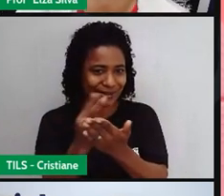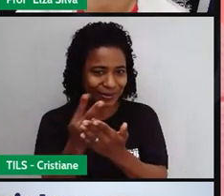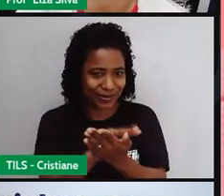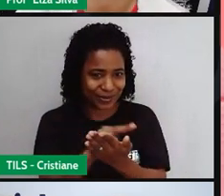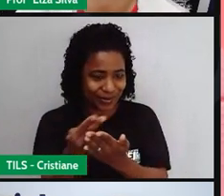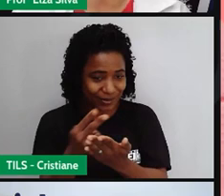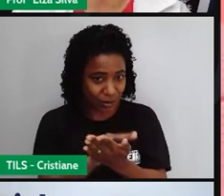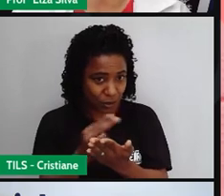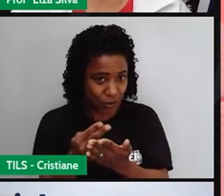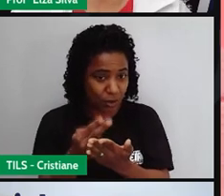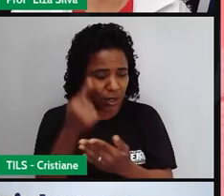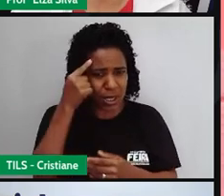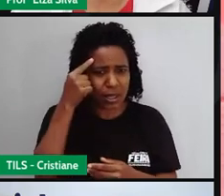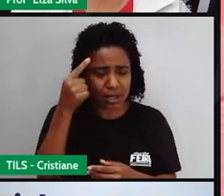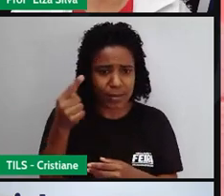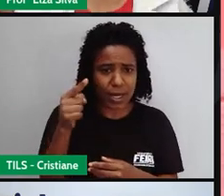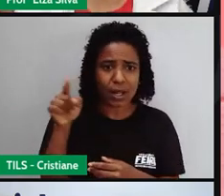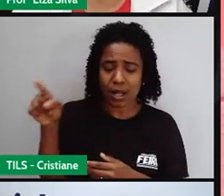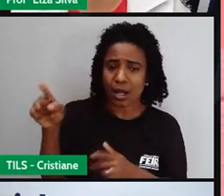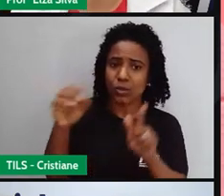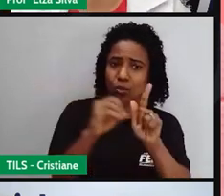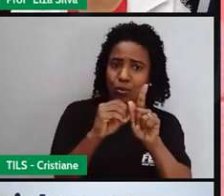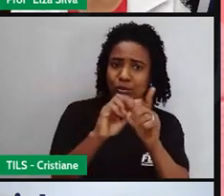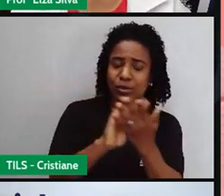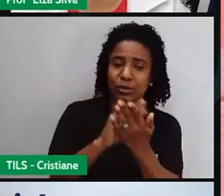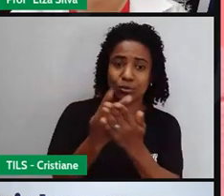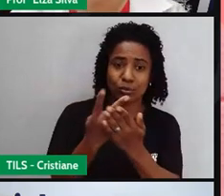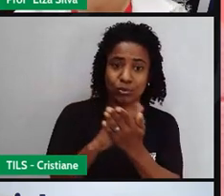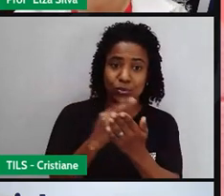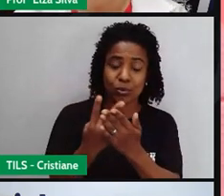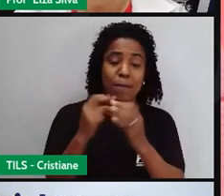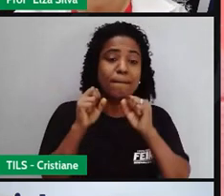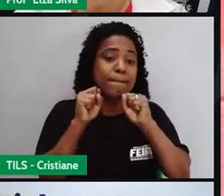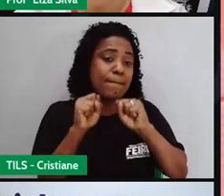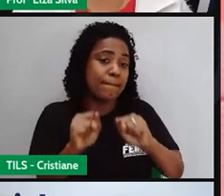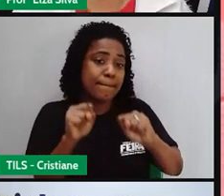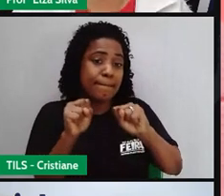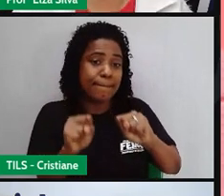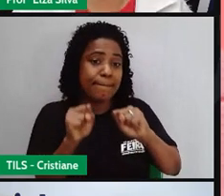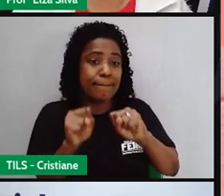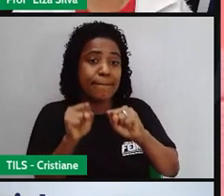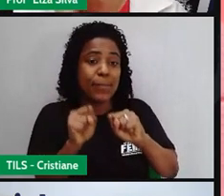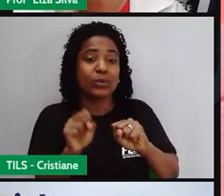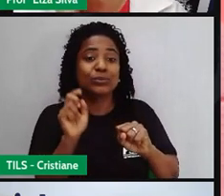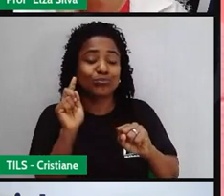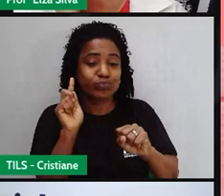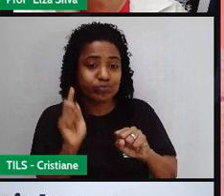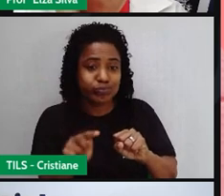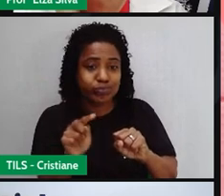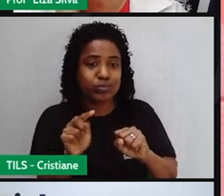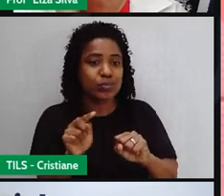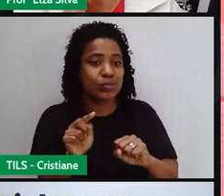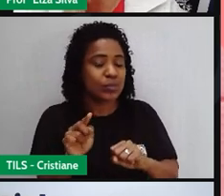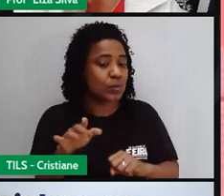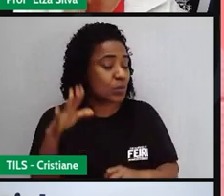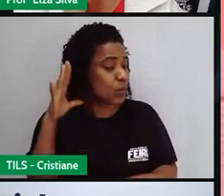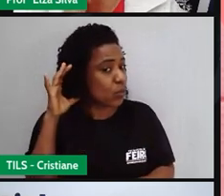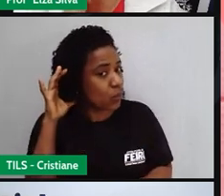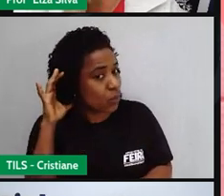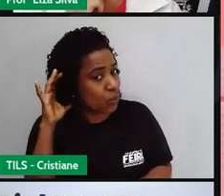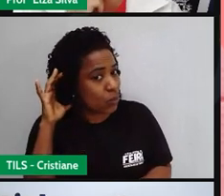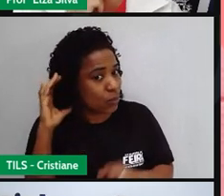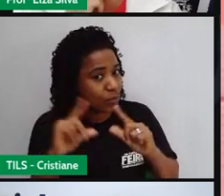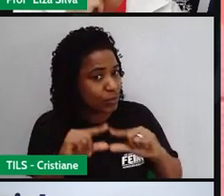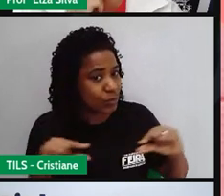Inclusive, lá no Google Tradutor tem uma opção que você pode clicar e ouvir o som das palavras em inglês